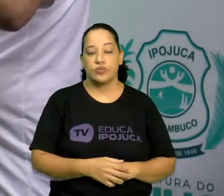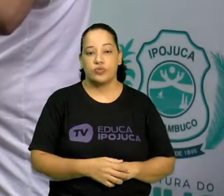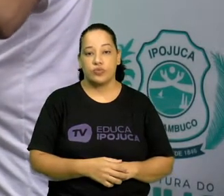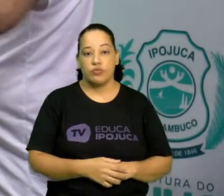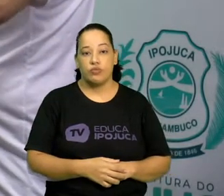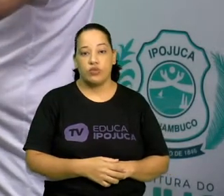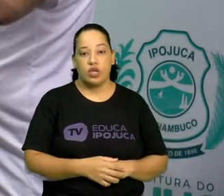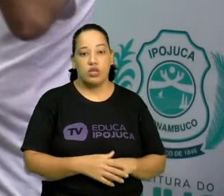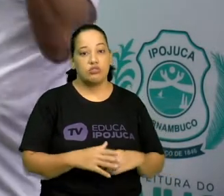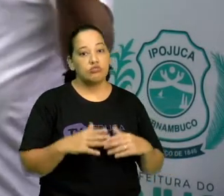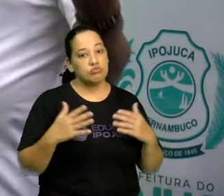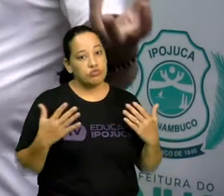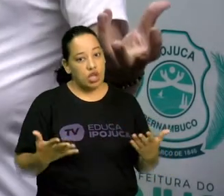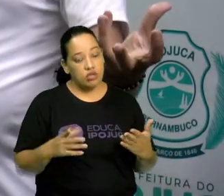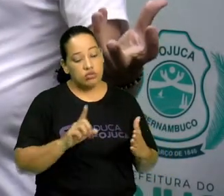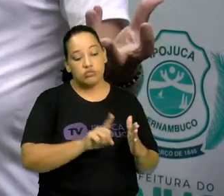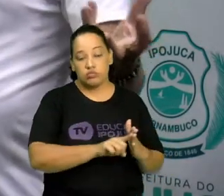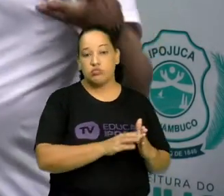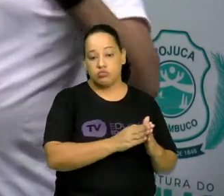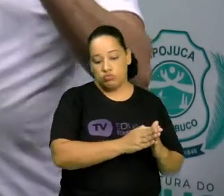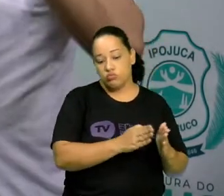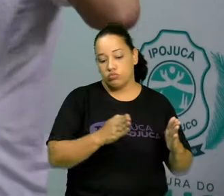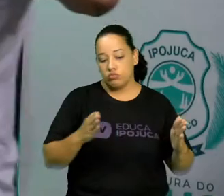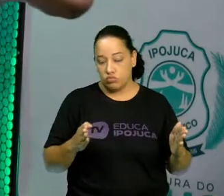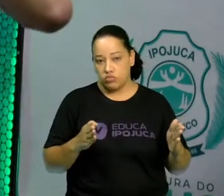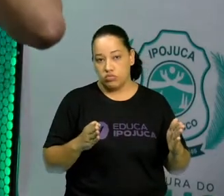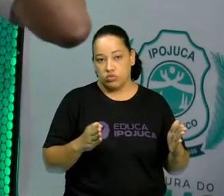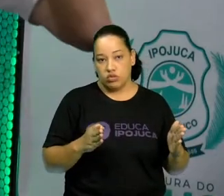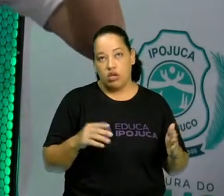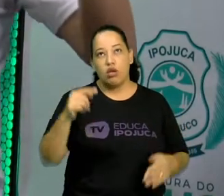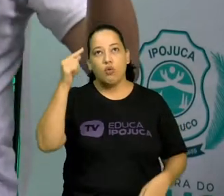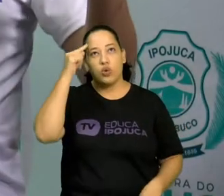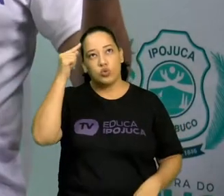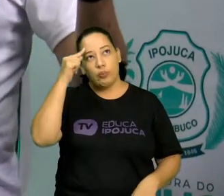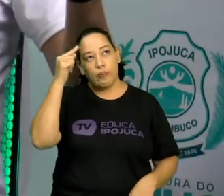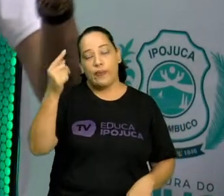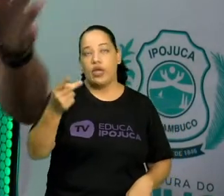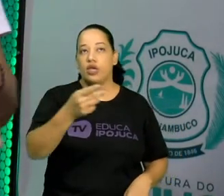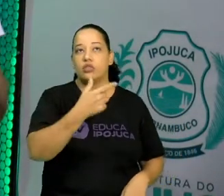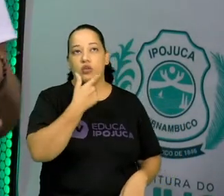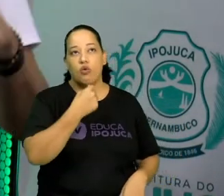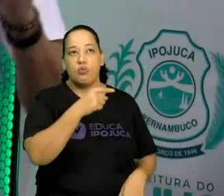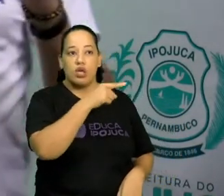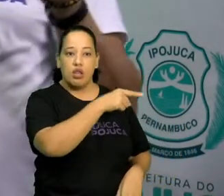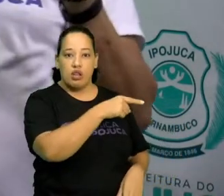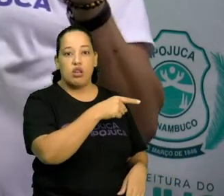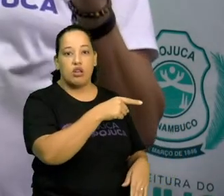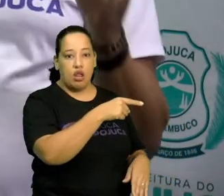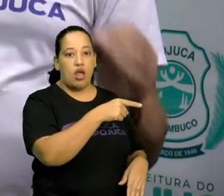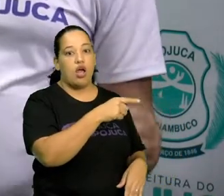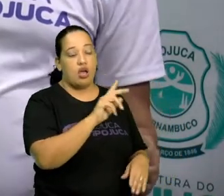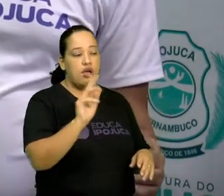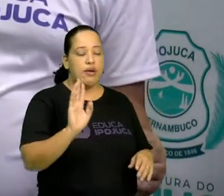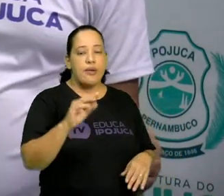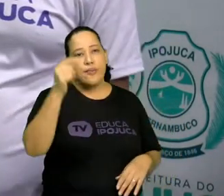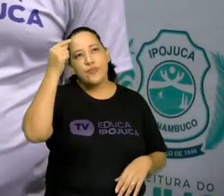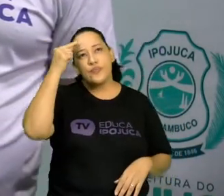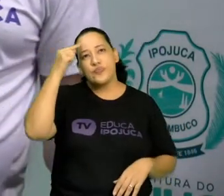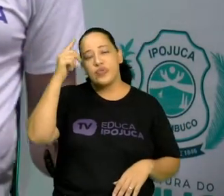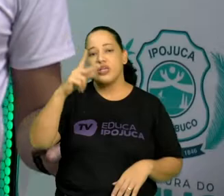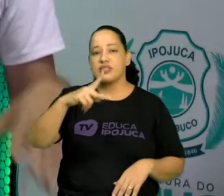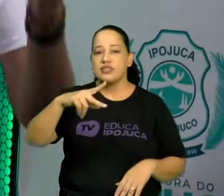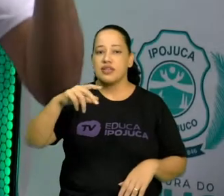Então, já o estágio seguinte, porque quando a gente pensa nos homens das cavernas, a gente pensa no paleolítico.